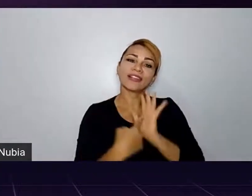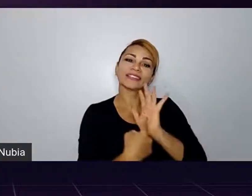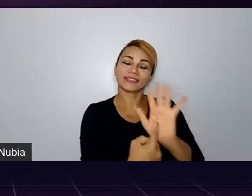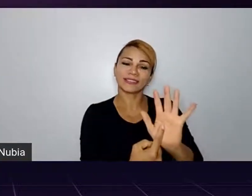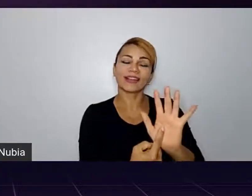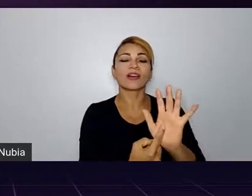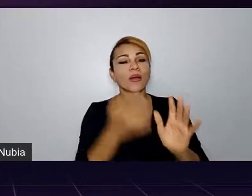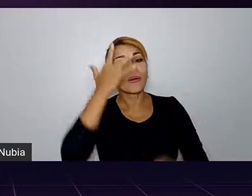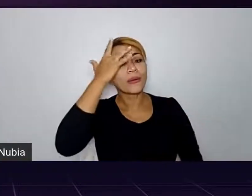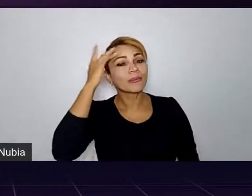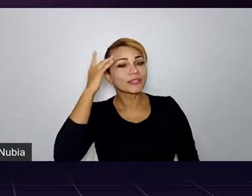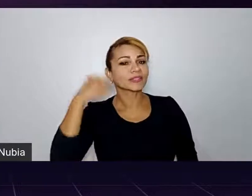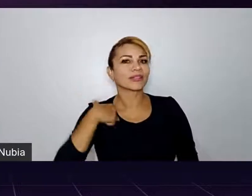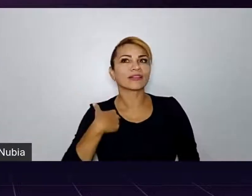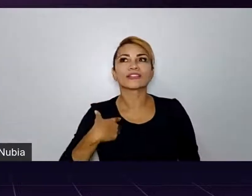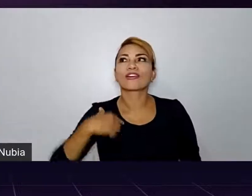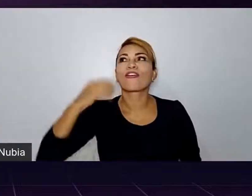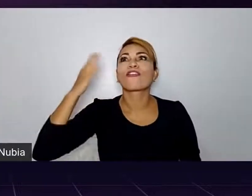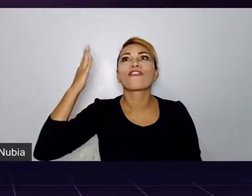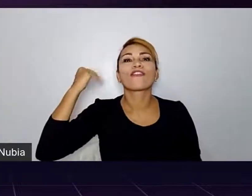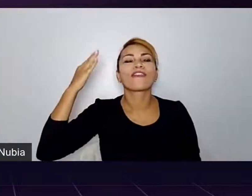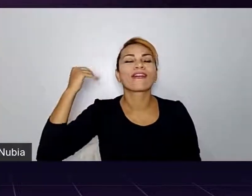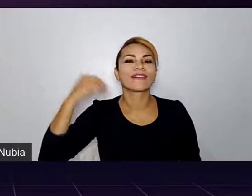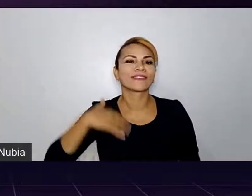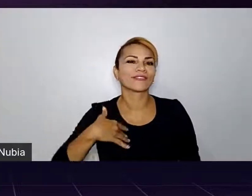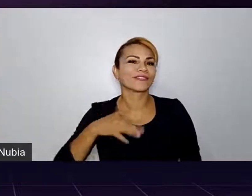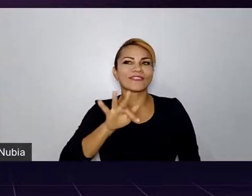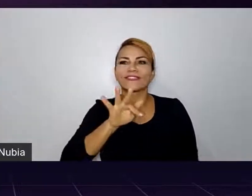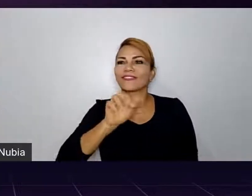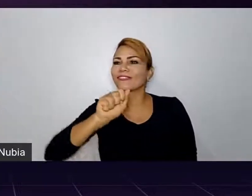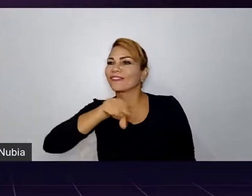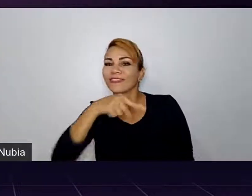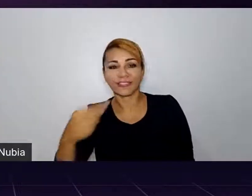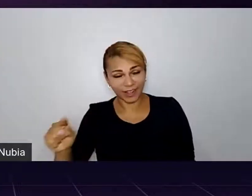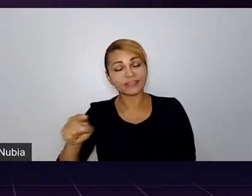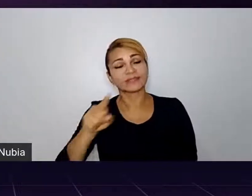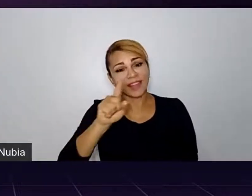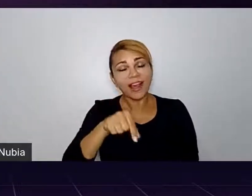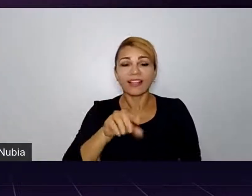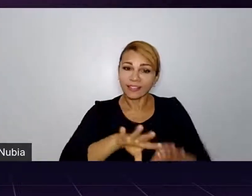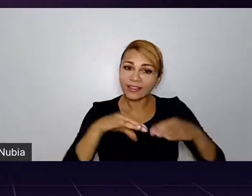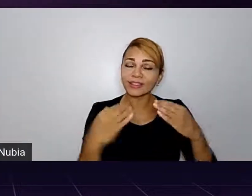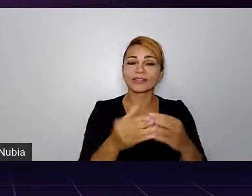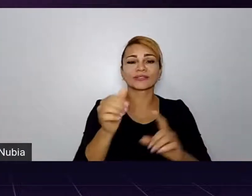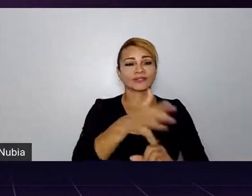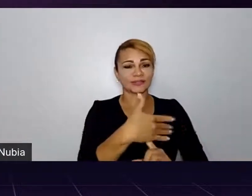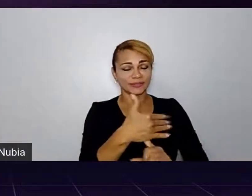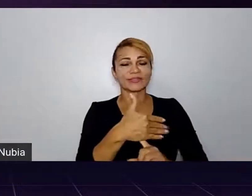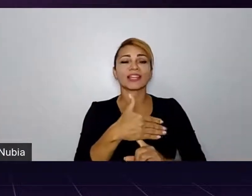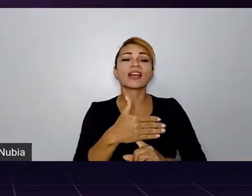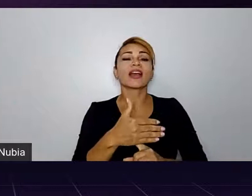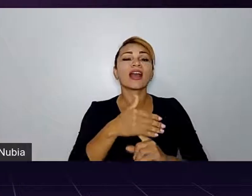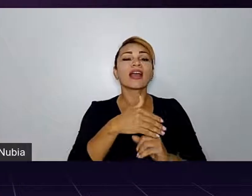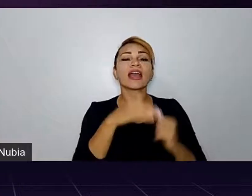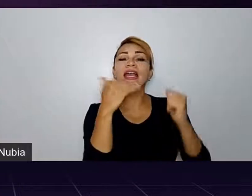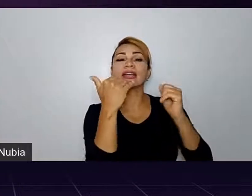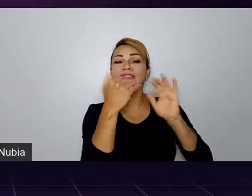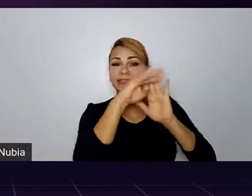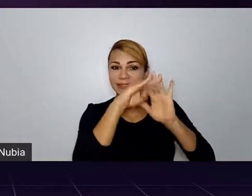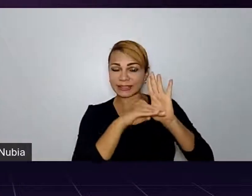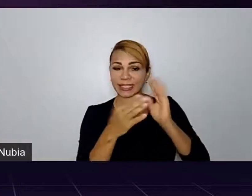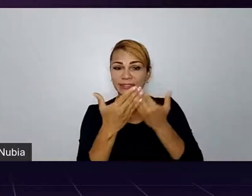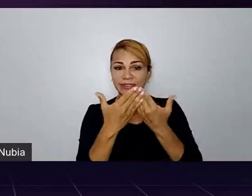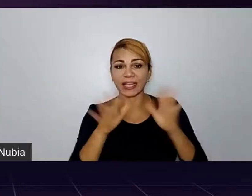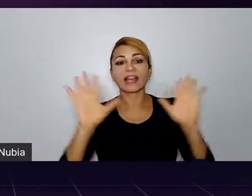uma unanimidade na comunidade de tecnologia, na comunidade de dados abertos, é uma pessoa, no meu ponto de vista,